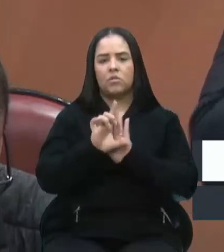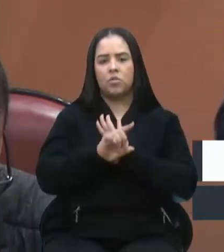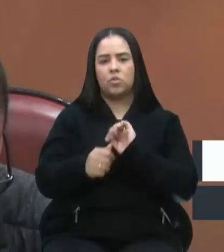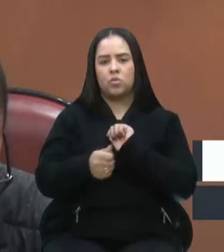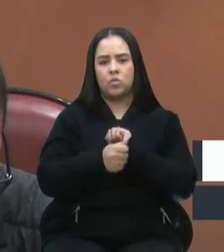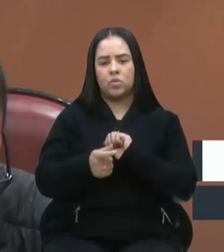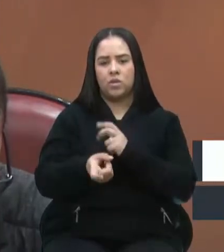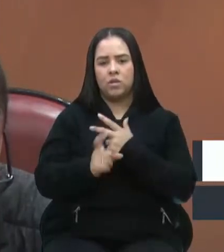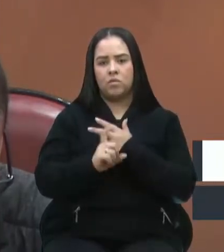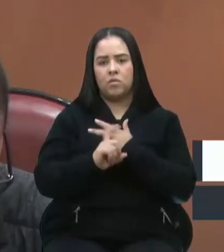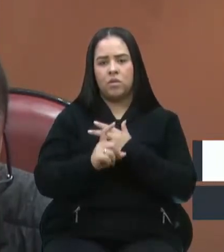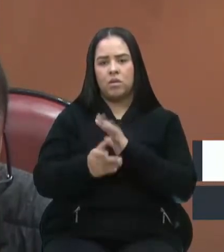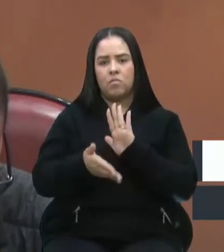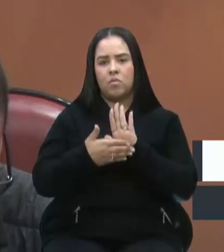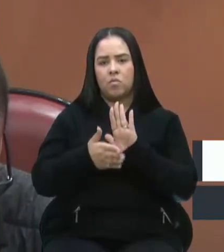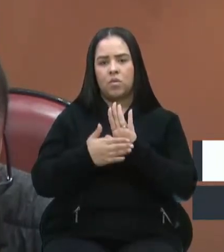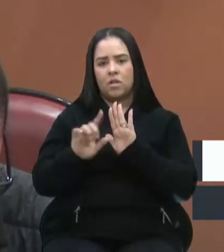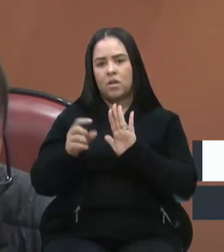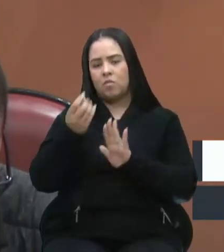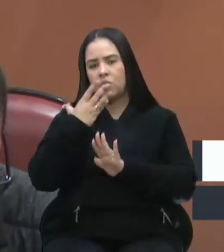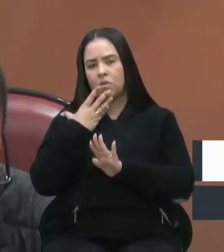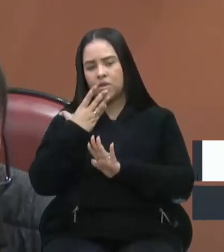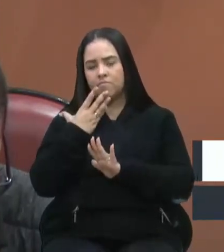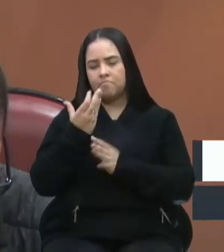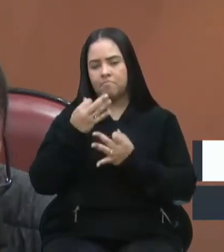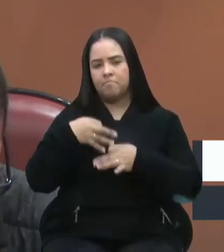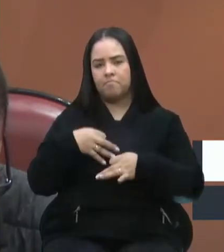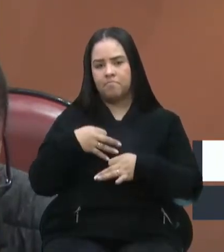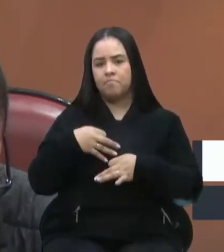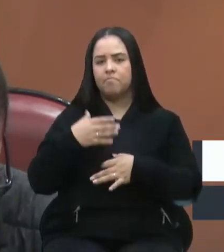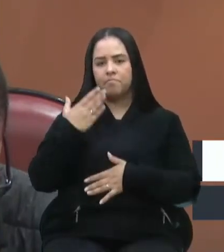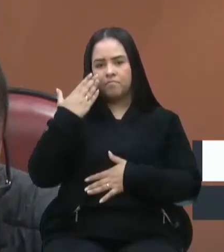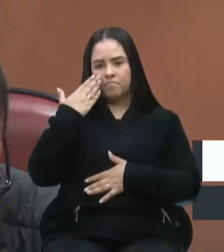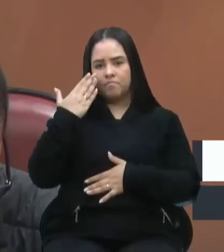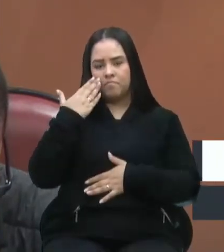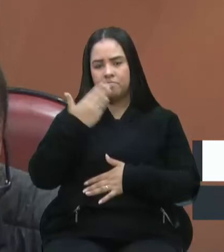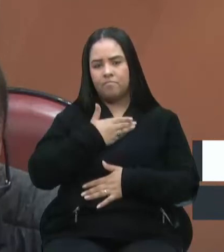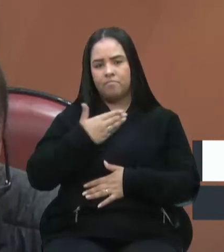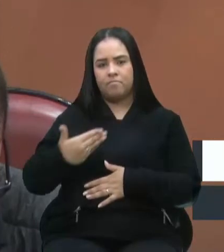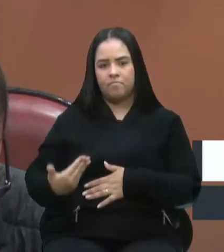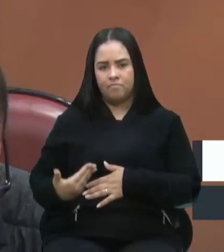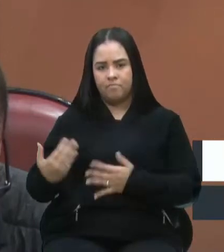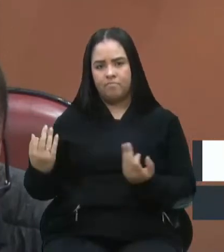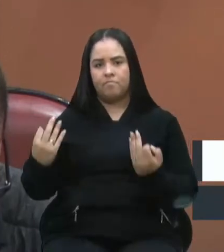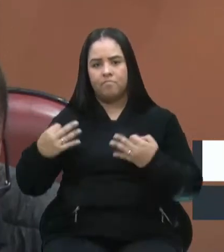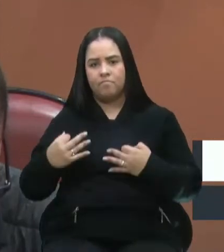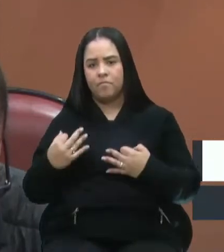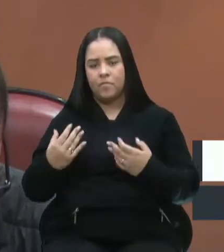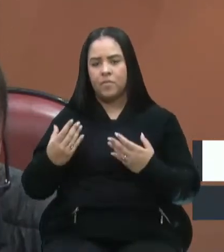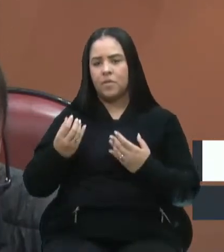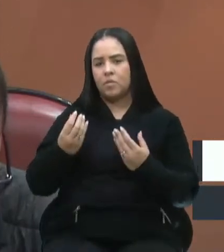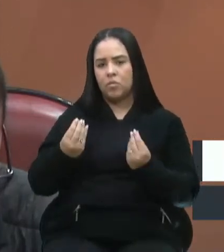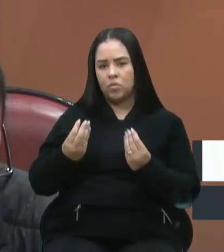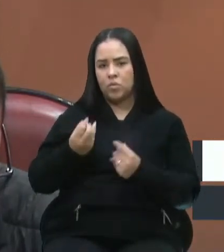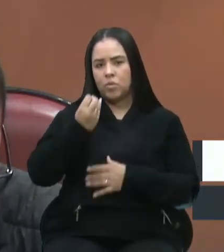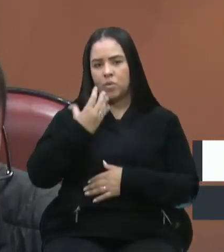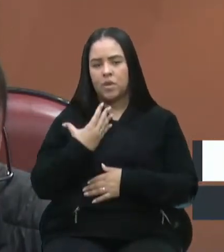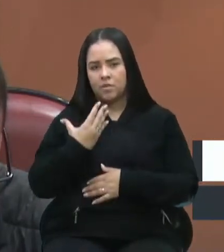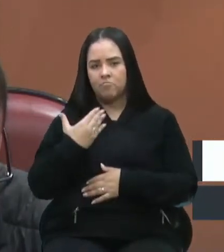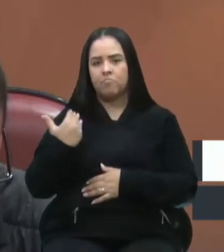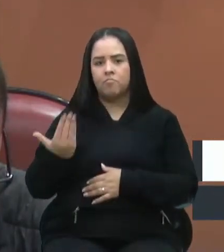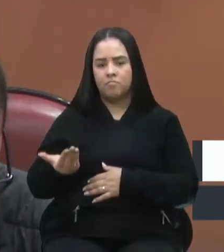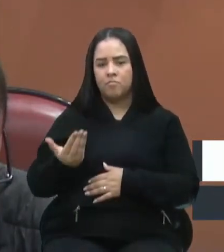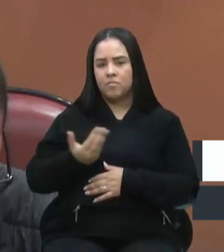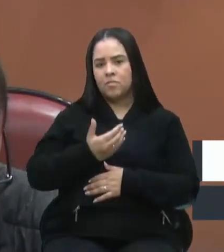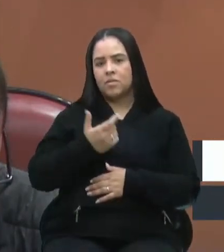Executivo, que a proposta é boa, é pertinente, e tenho certeza absoluta que o governo acerta e muito desta vez, e